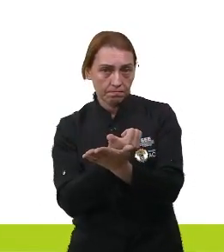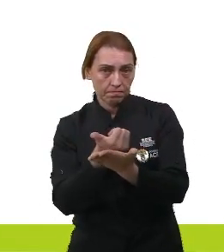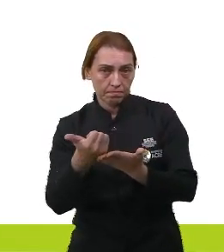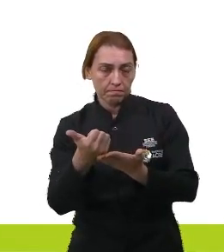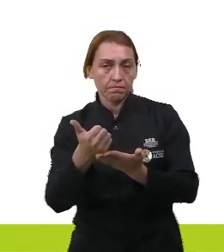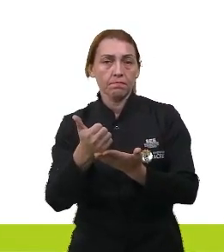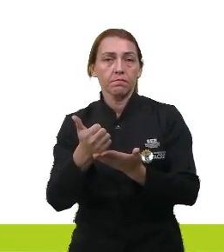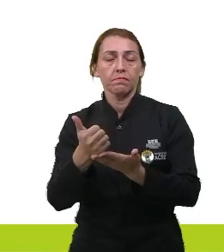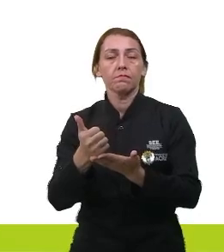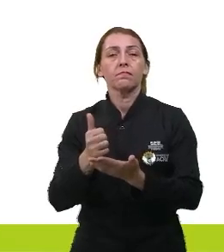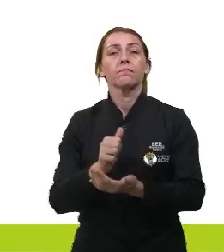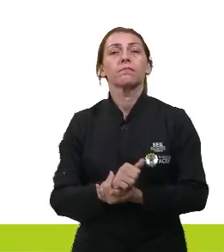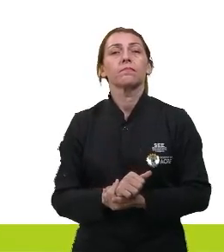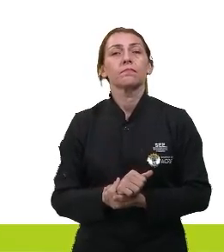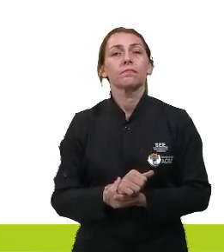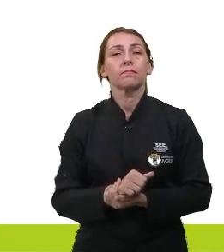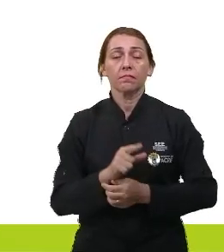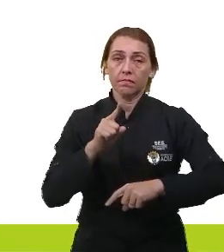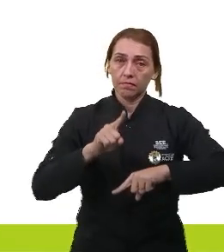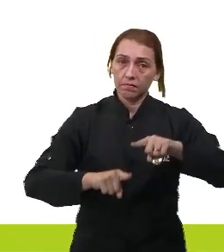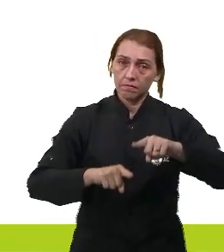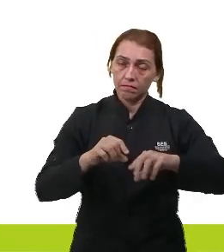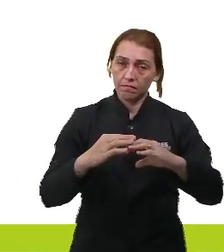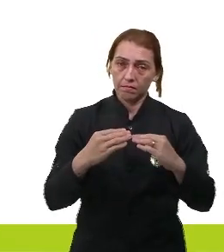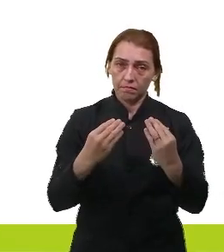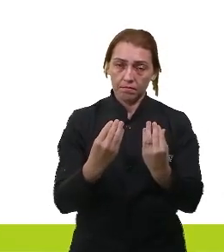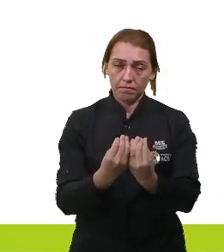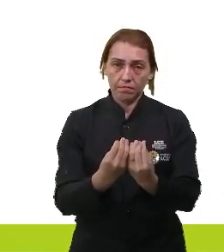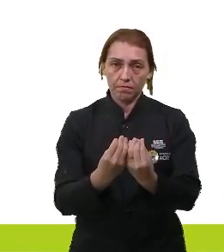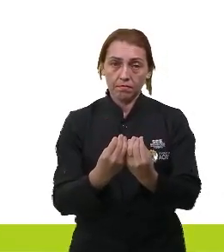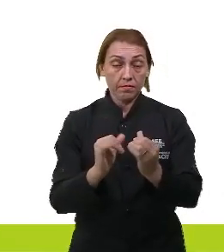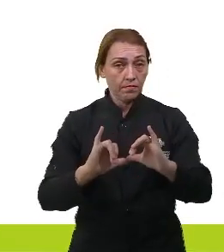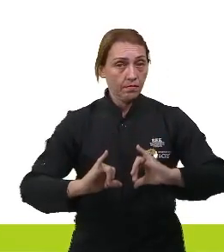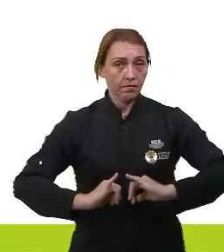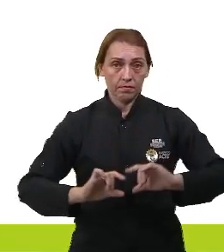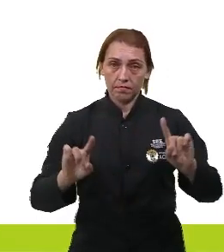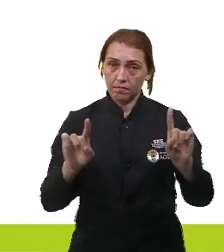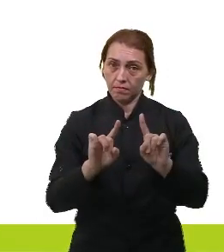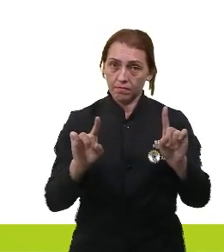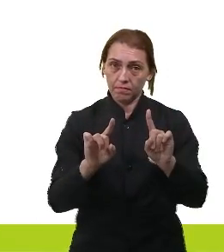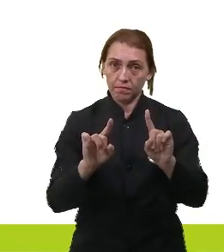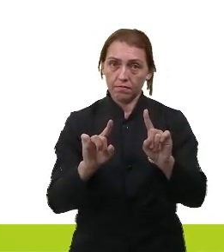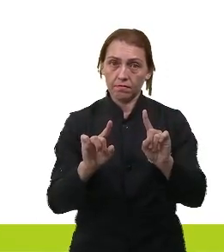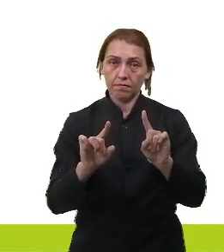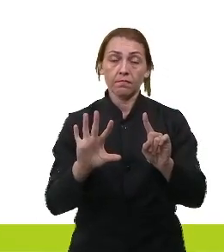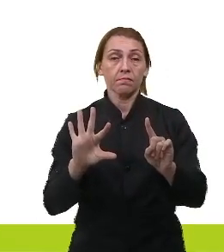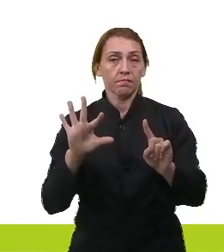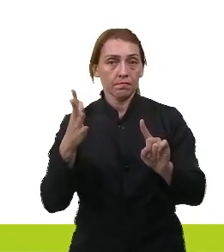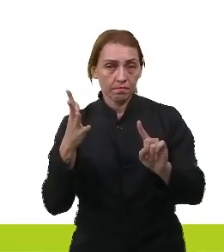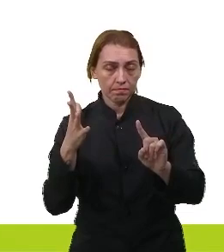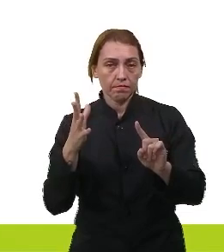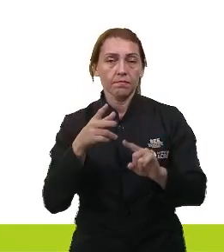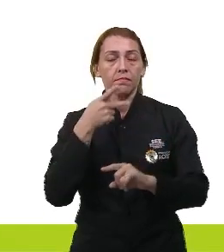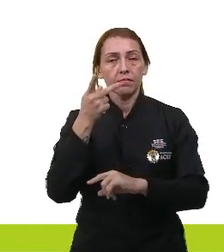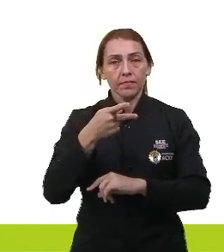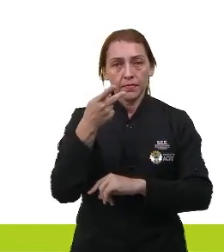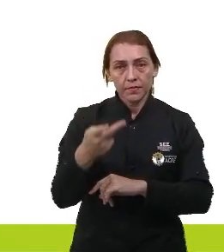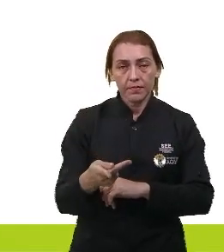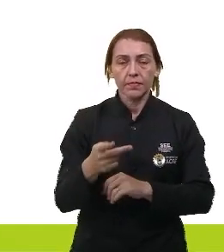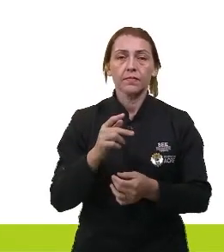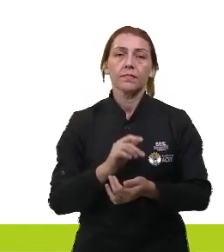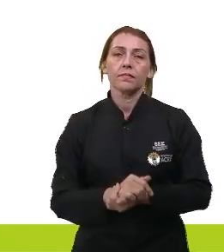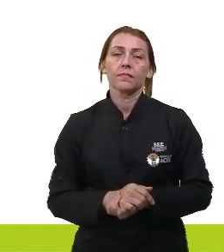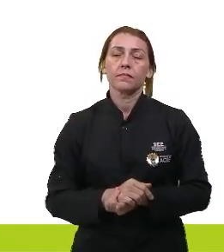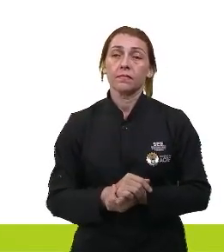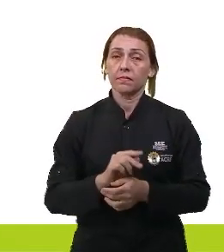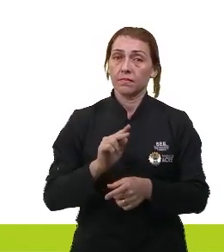O agente ele provoca a ação ele não sofre a ação. Então se eu estou falando de agente oxidante eu estou falando de alguém